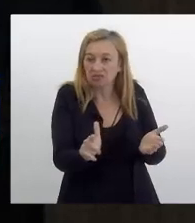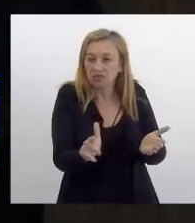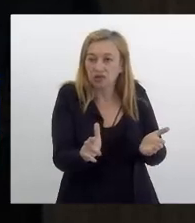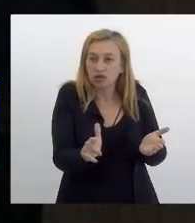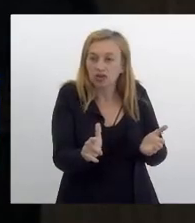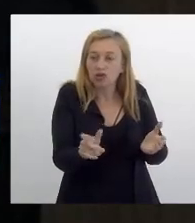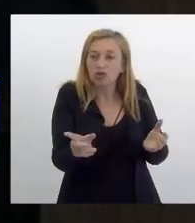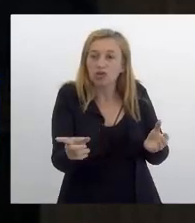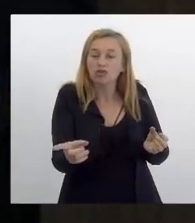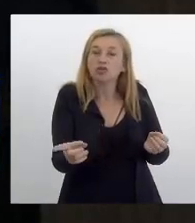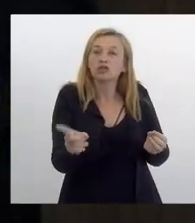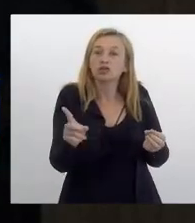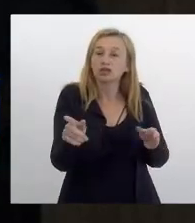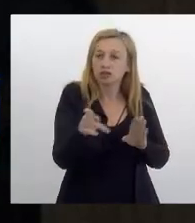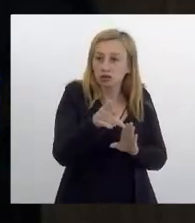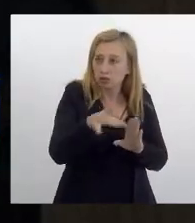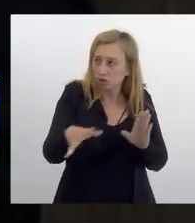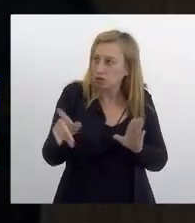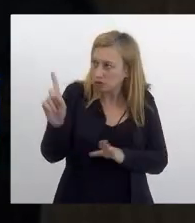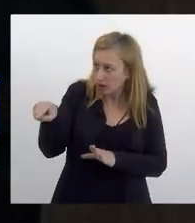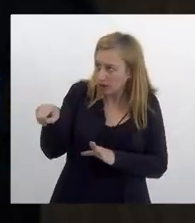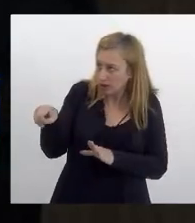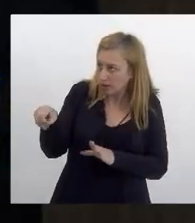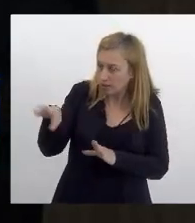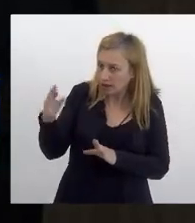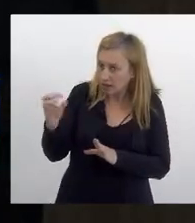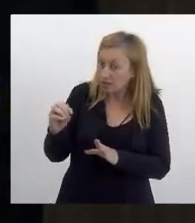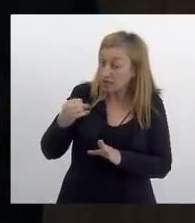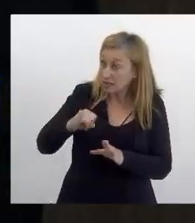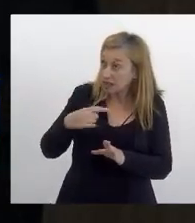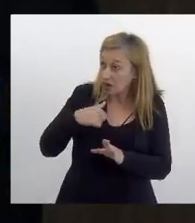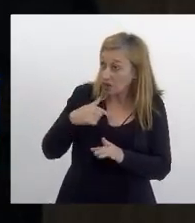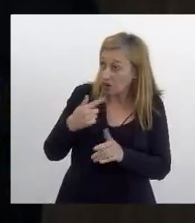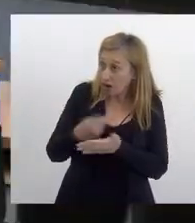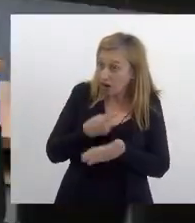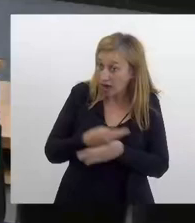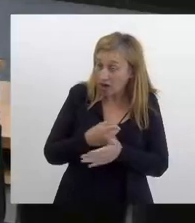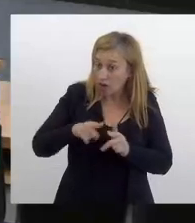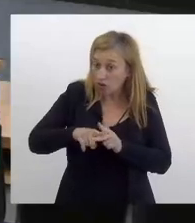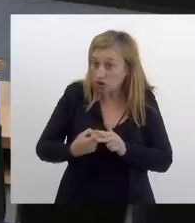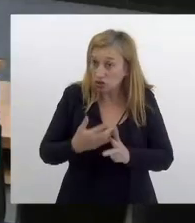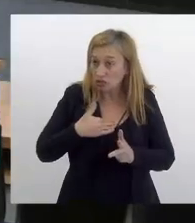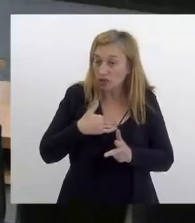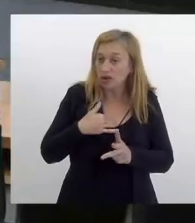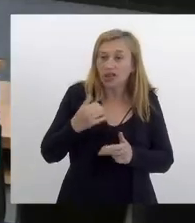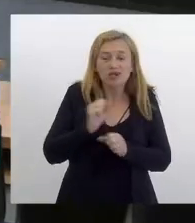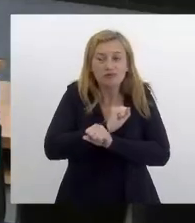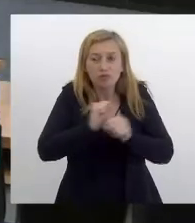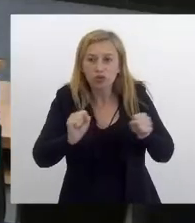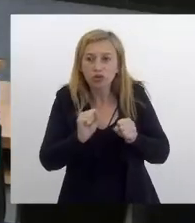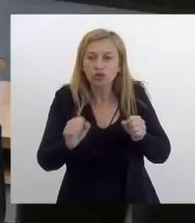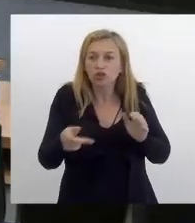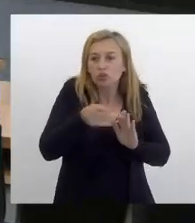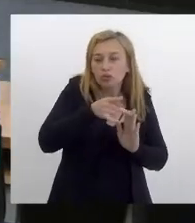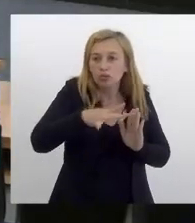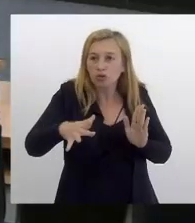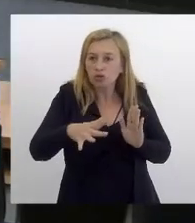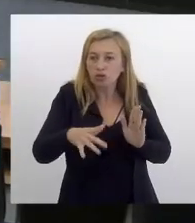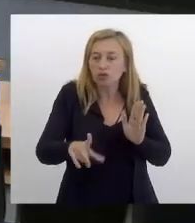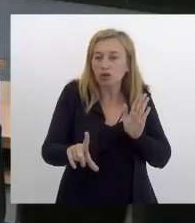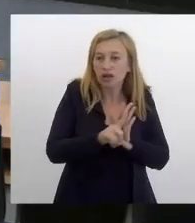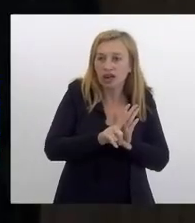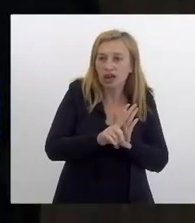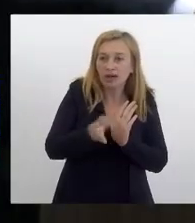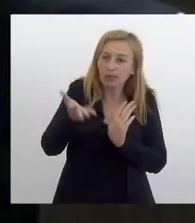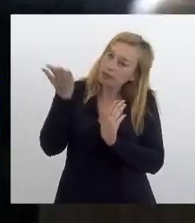Trazer este protocolo, não é isso, Marquinho? Se eu errar, por favor, me corrija. É impossível trazer um protocolo de uma legislatura